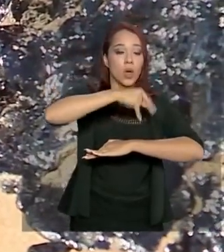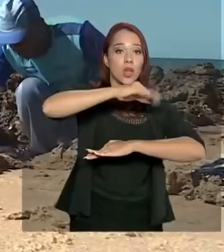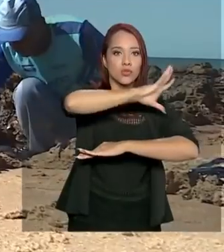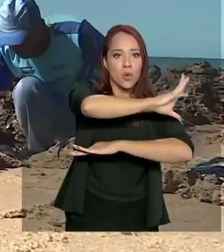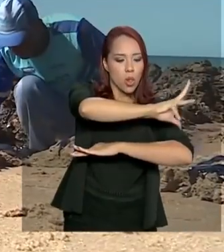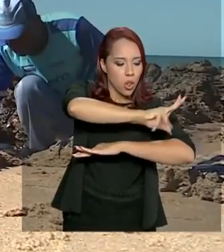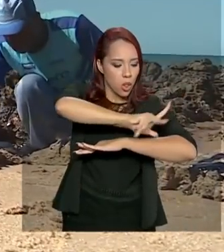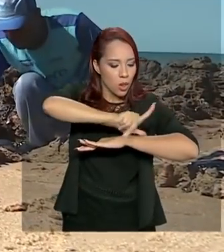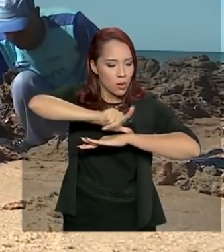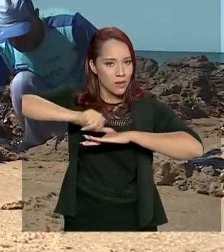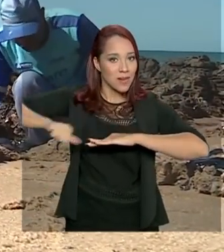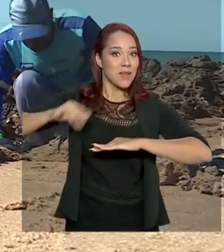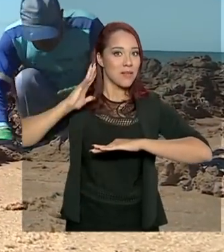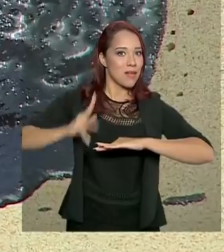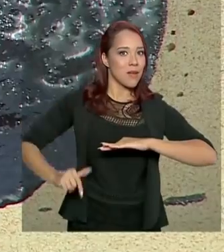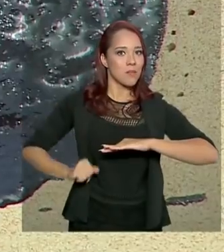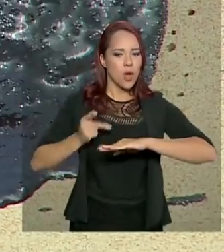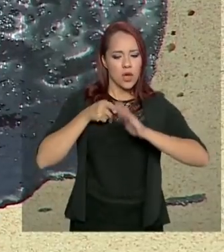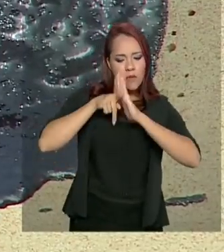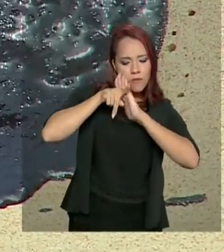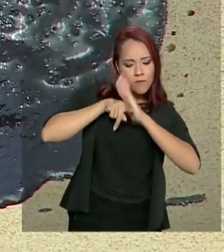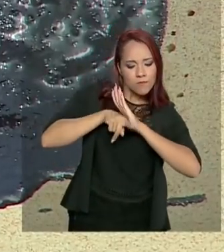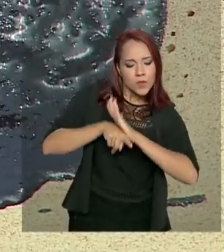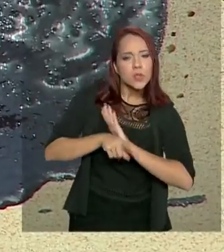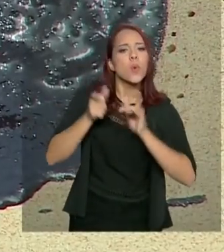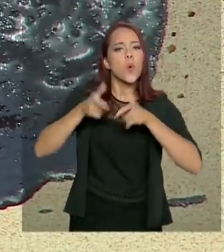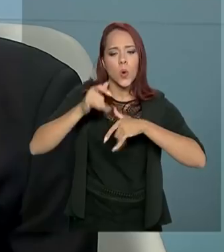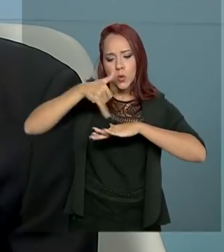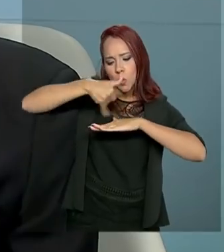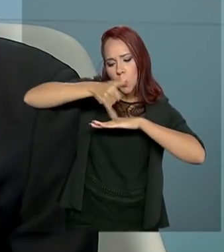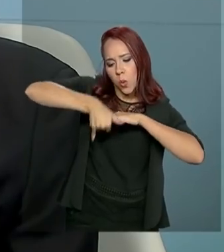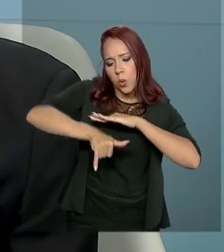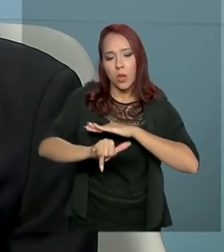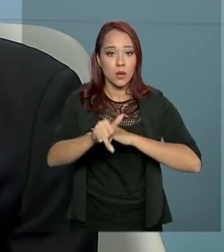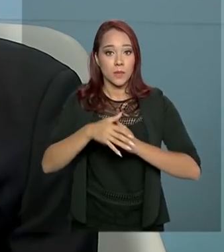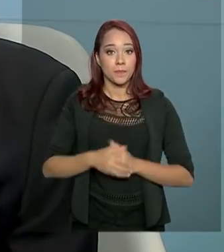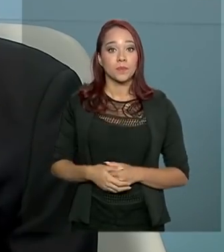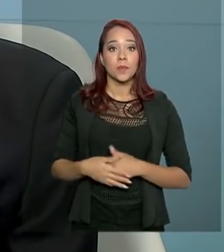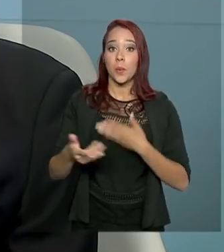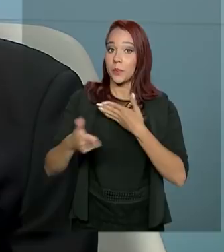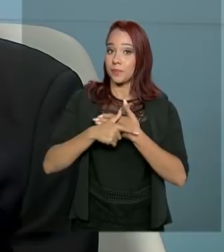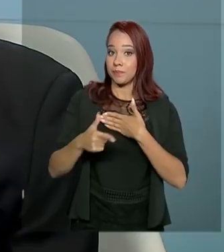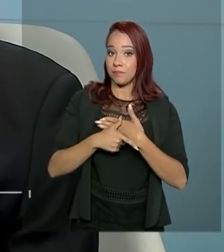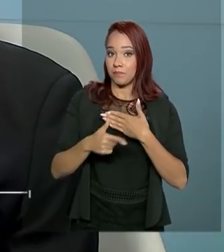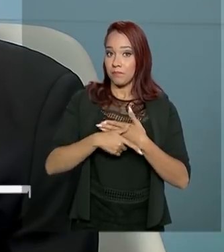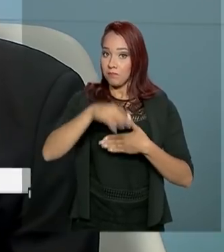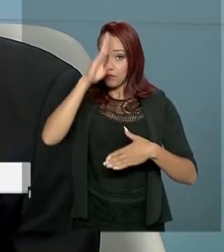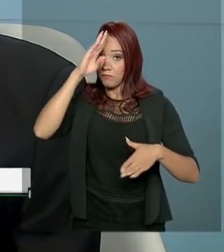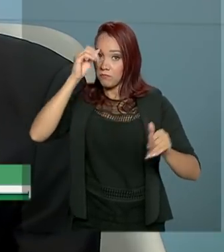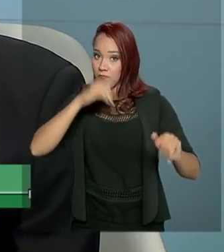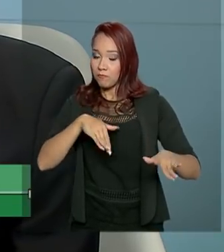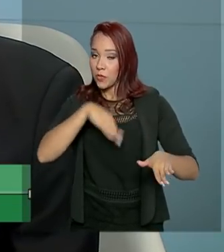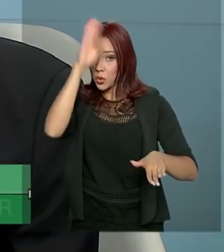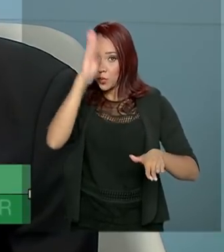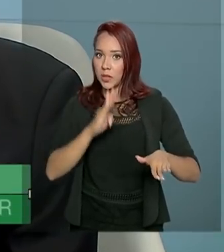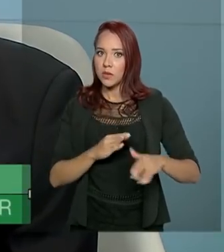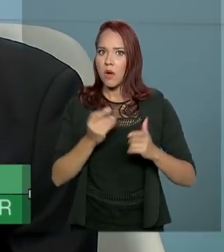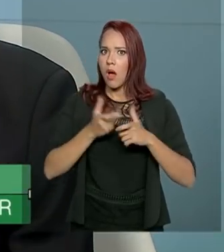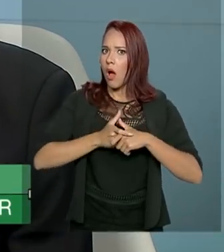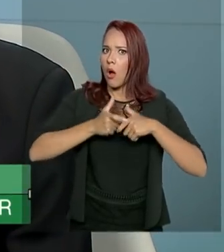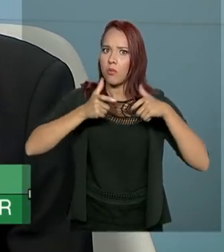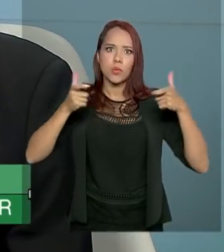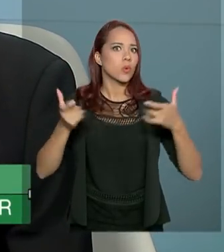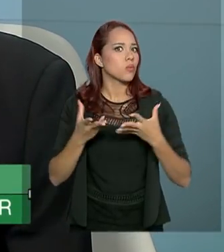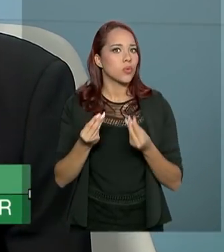limpar as praias e investigar a origem dos vazamentos. O papel das Forças Armadas no Brasil cresceu muito.